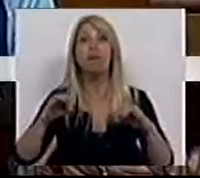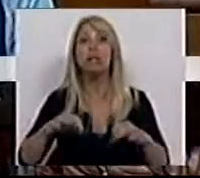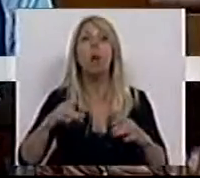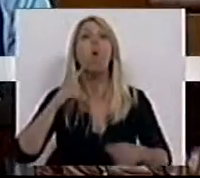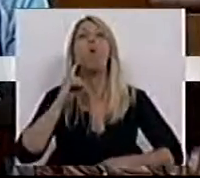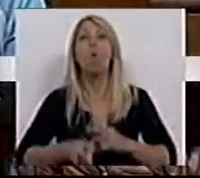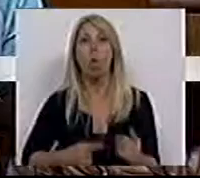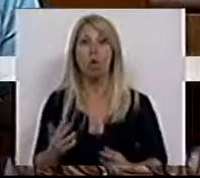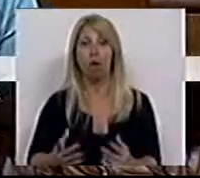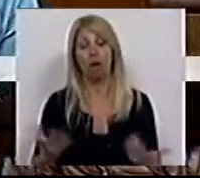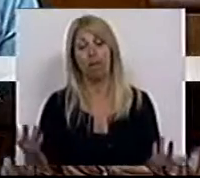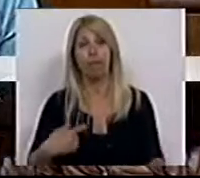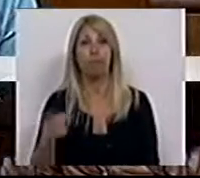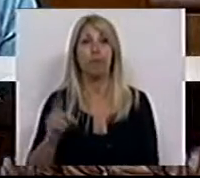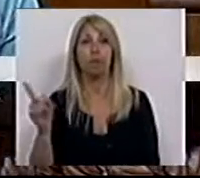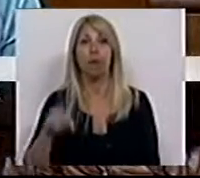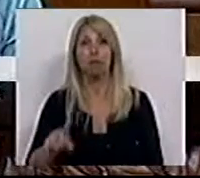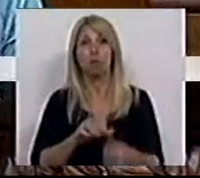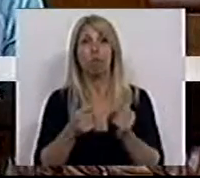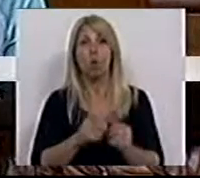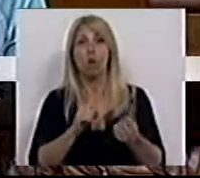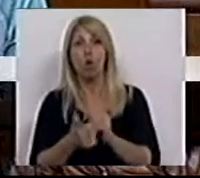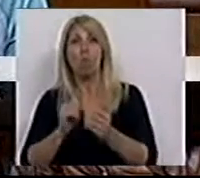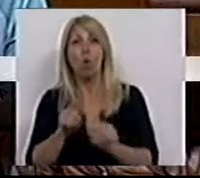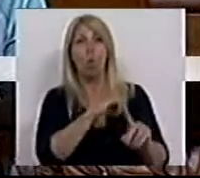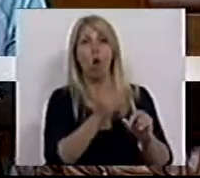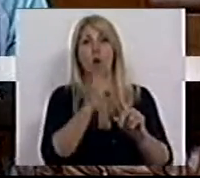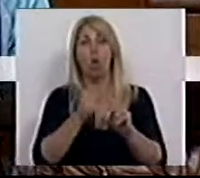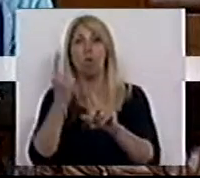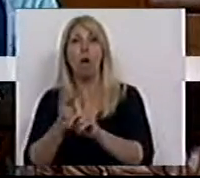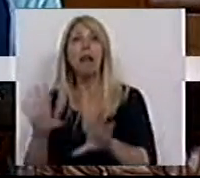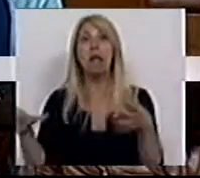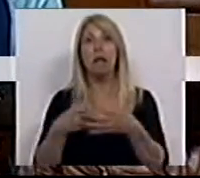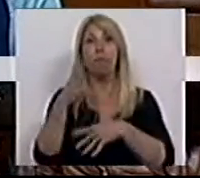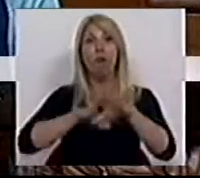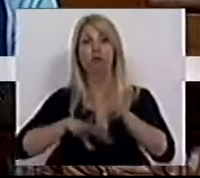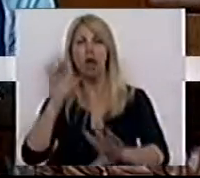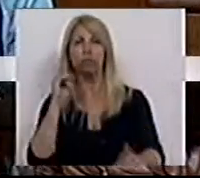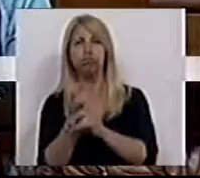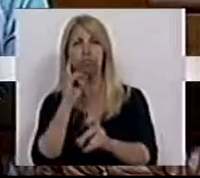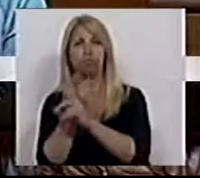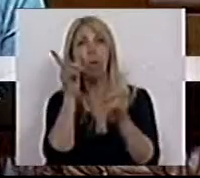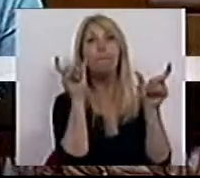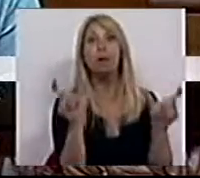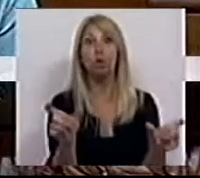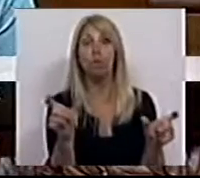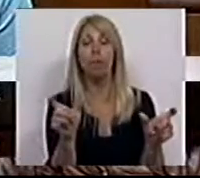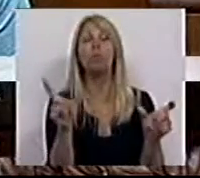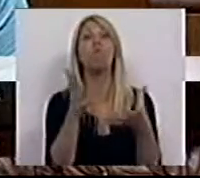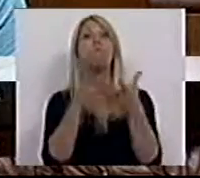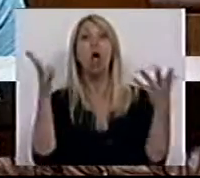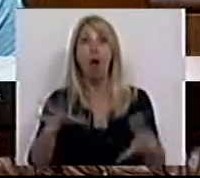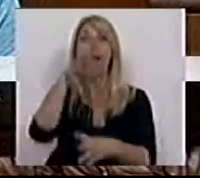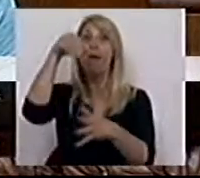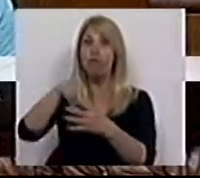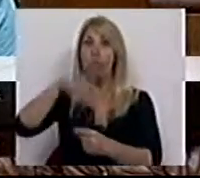mudança de ano para ano das equipas que fazem o patrulhamento. O maior envolvimento das Forças Armadas